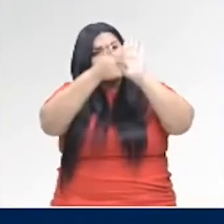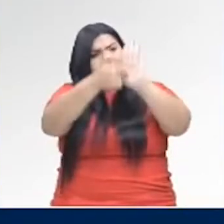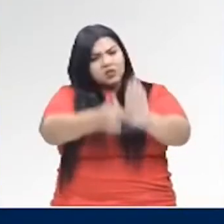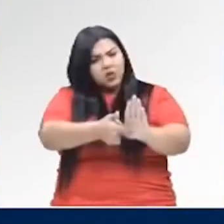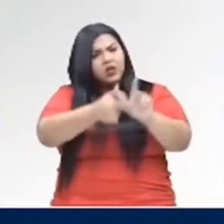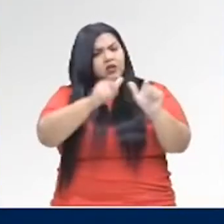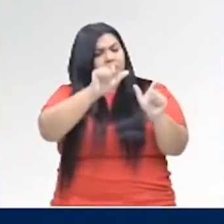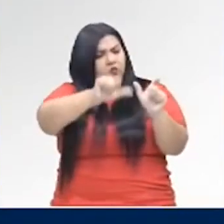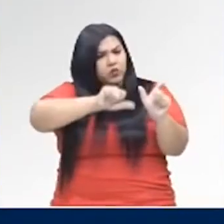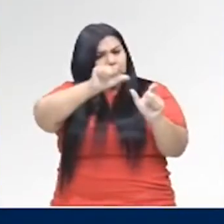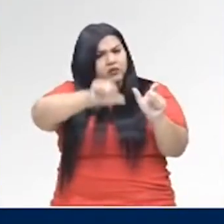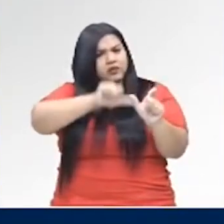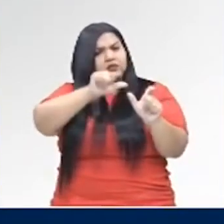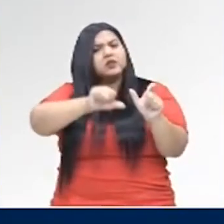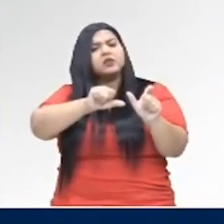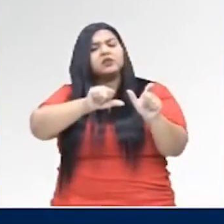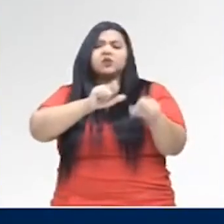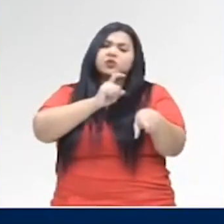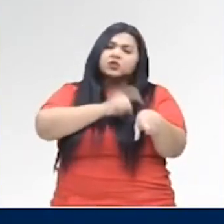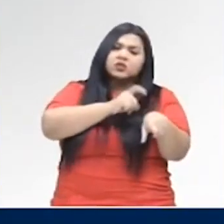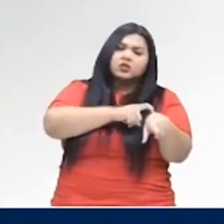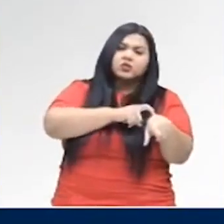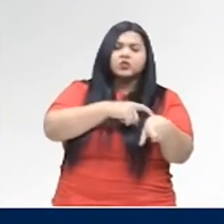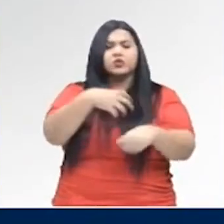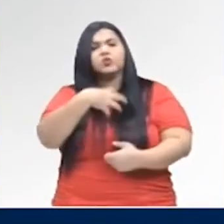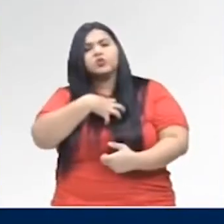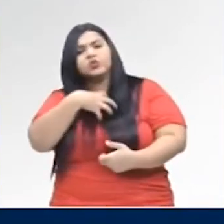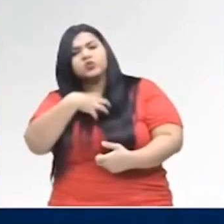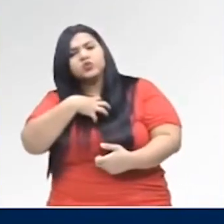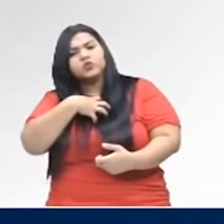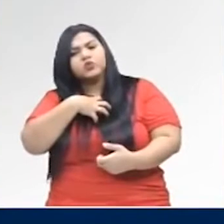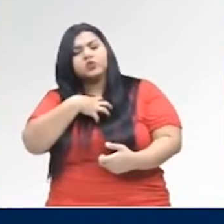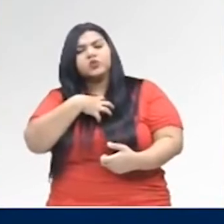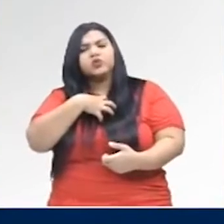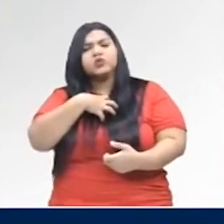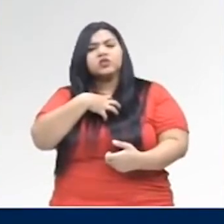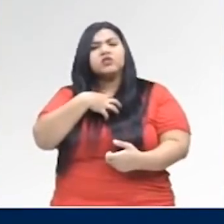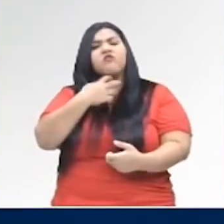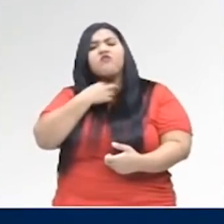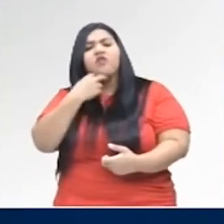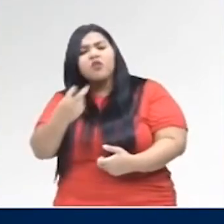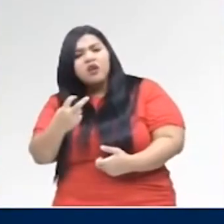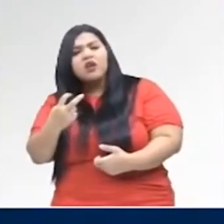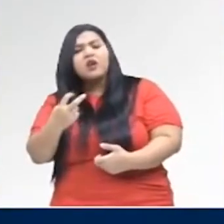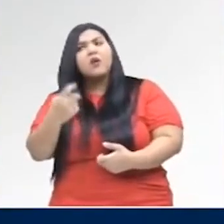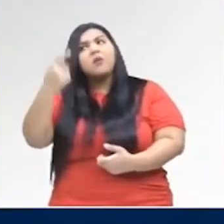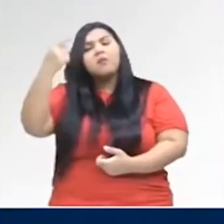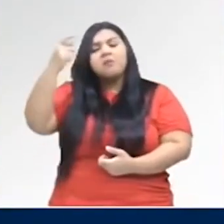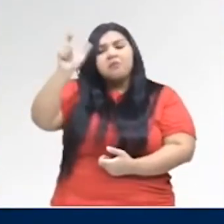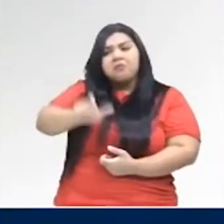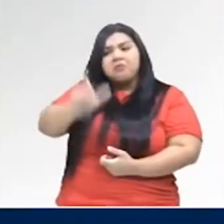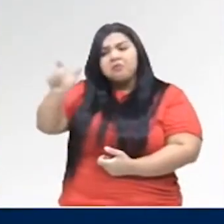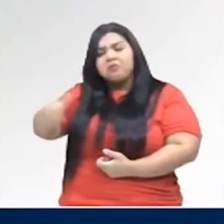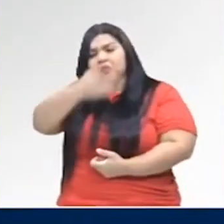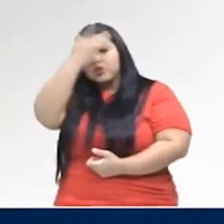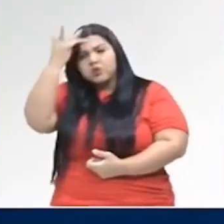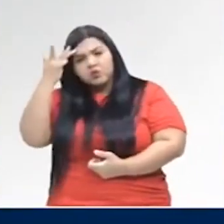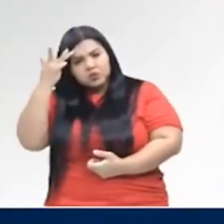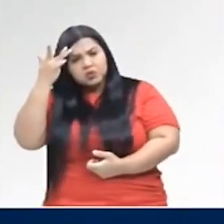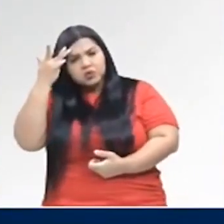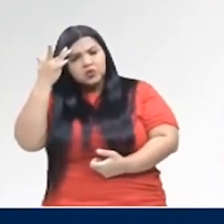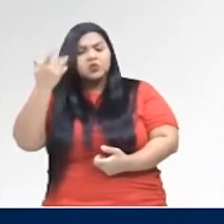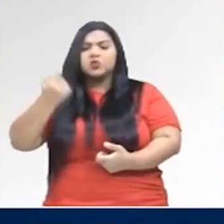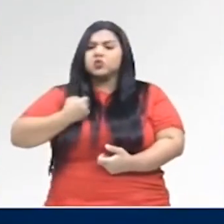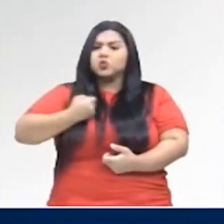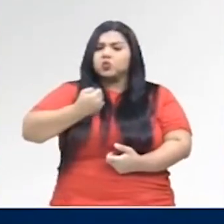flexões. De tempo, de modo, de voz, né? De pessoa, então, de